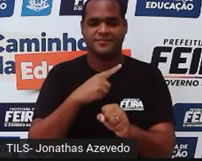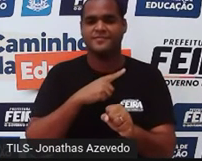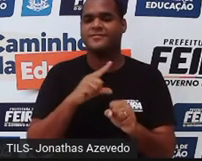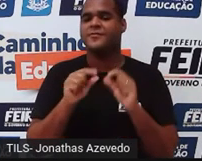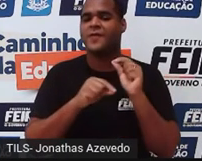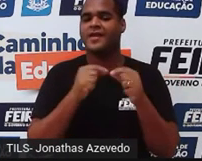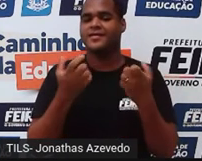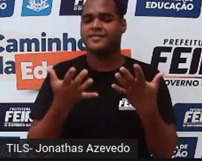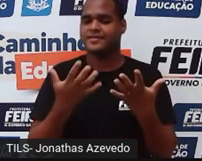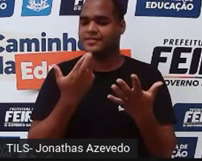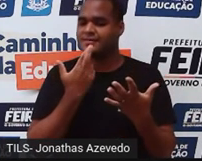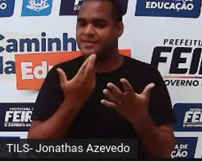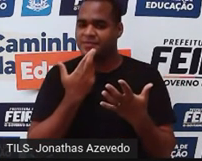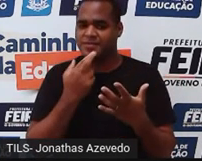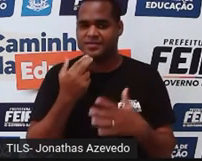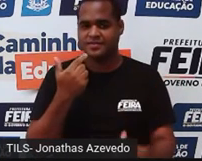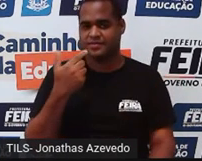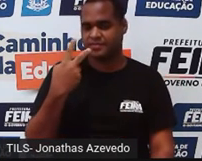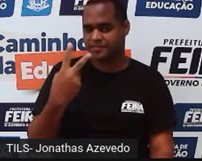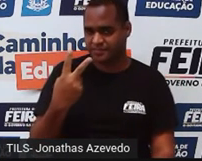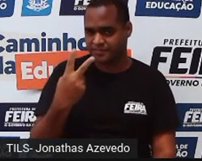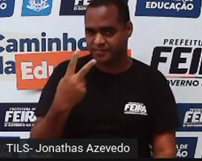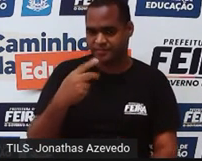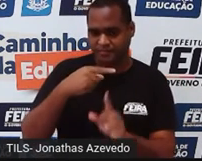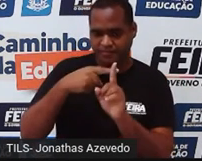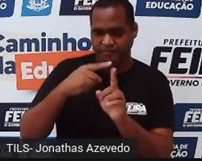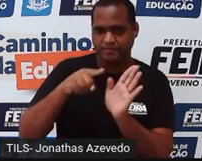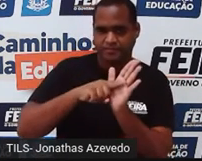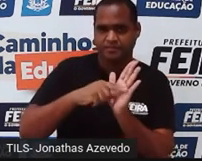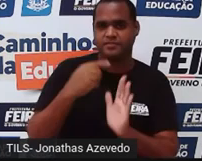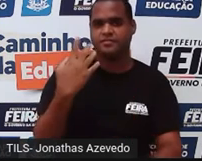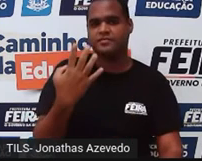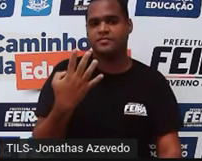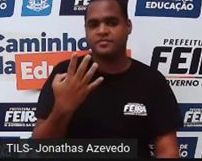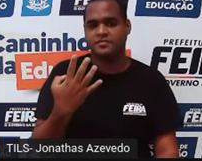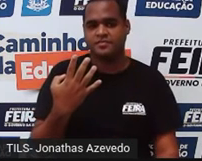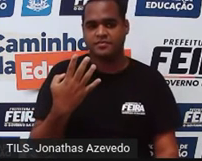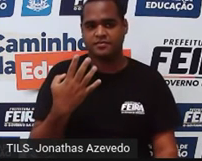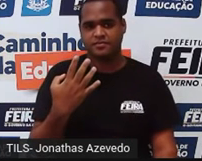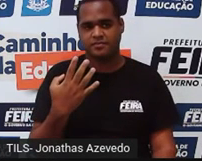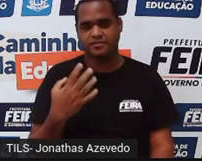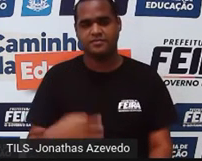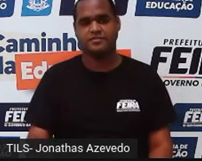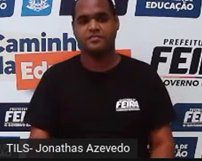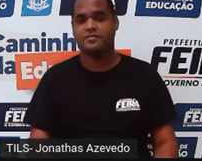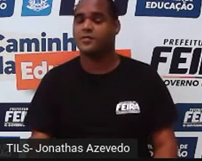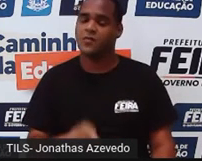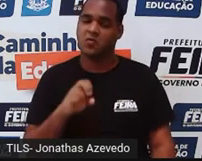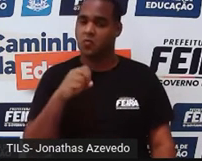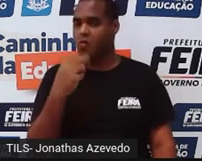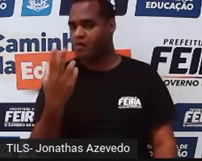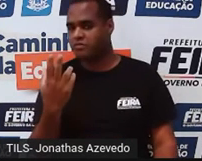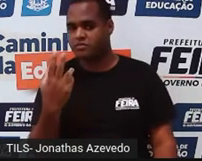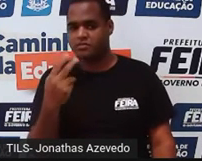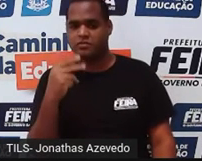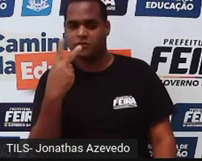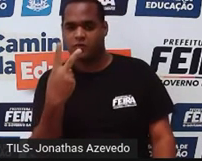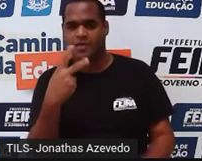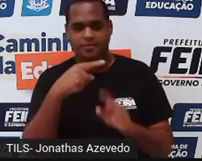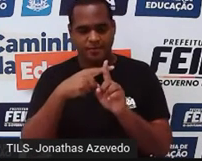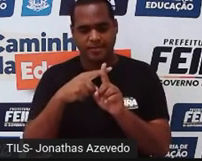Qual o resultado de 2 mais menos 4 ou 2